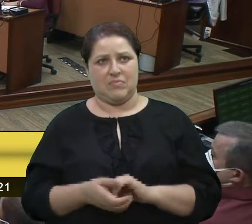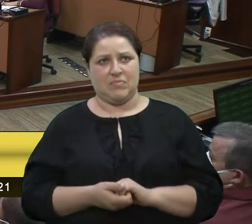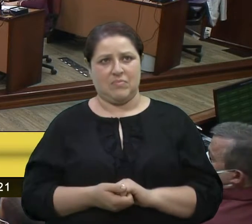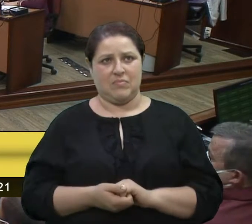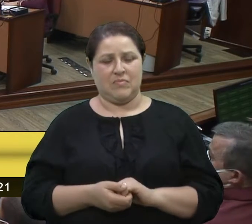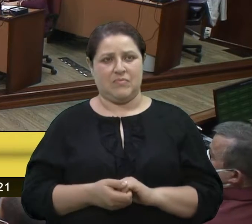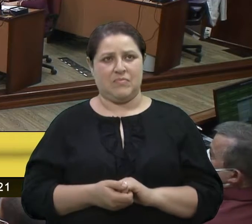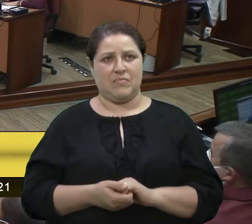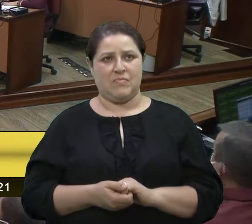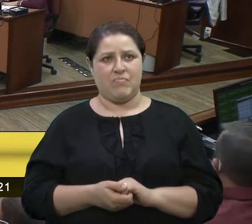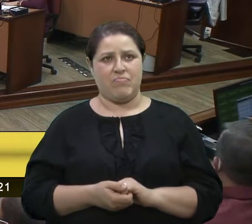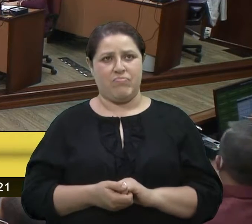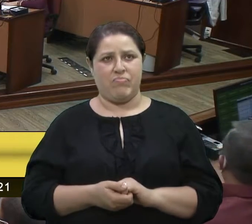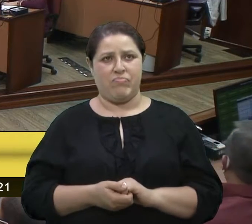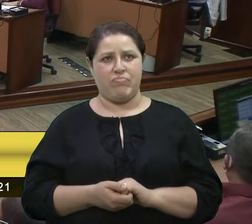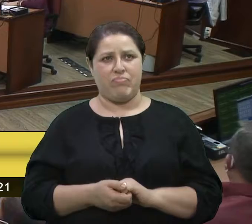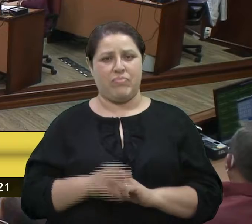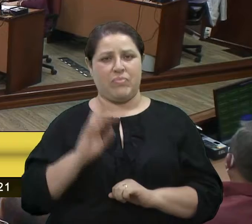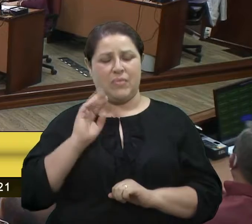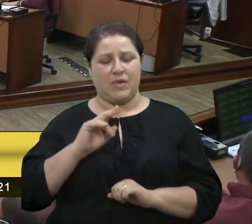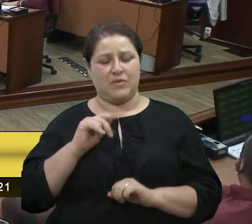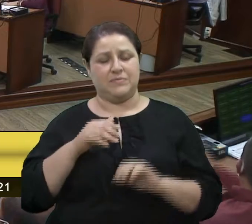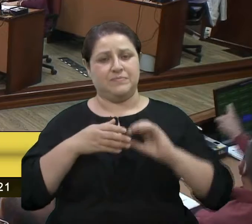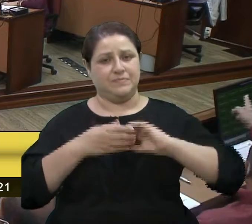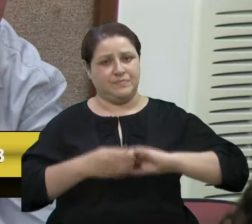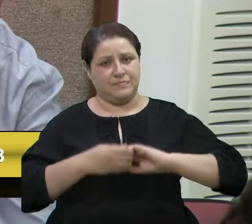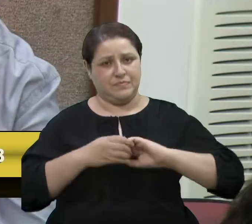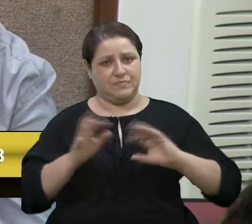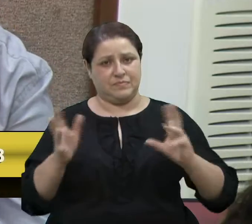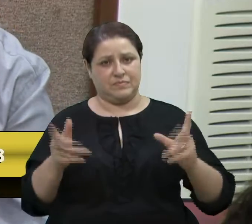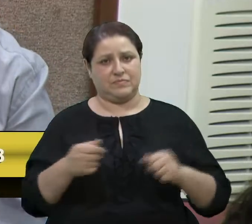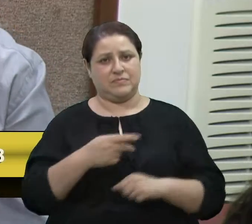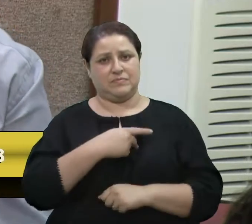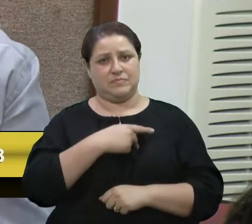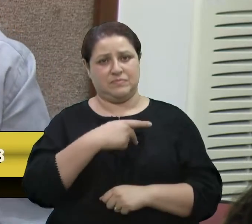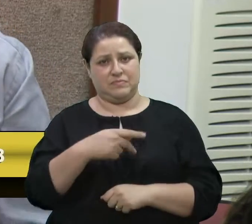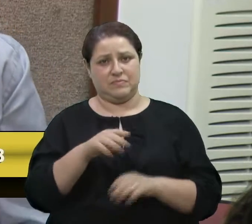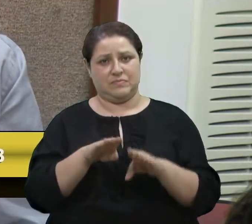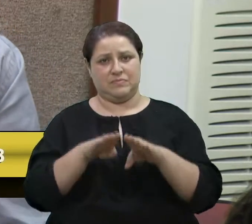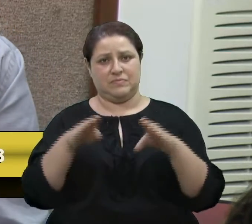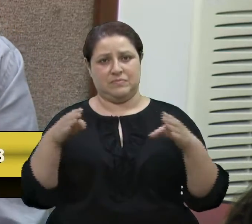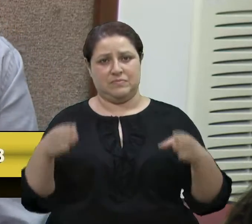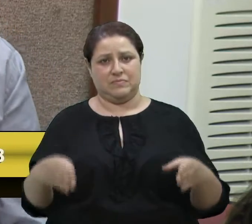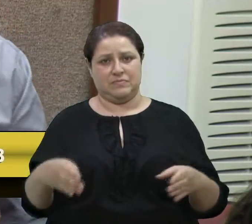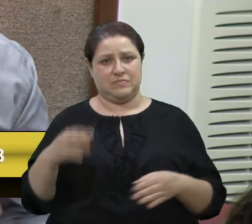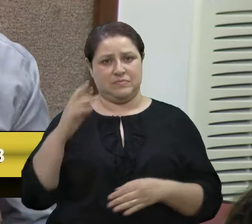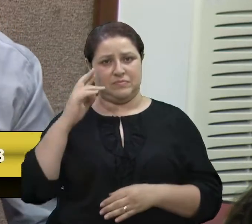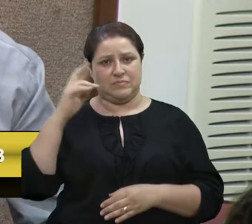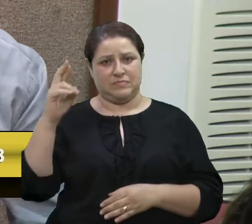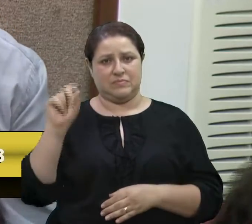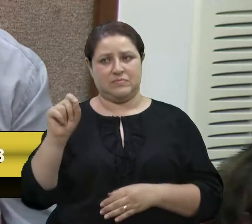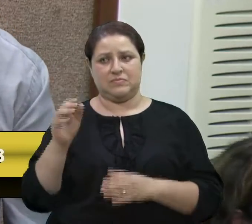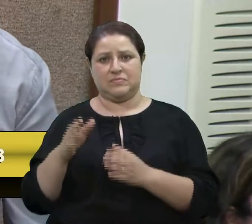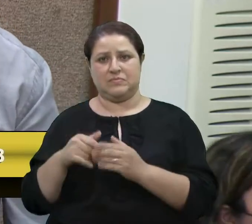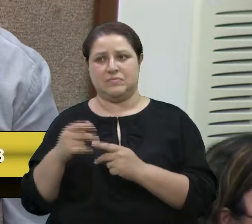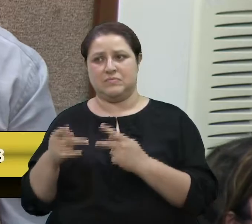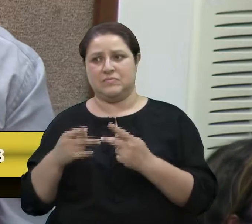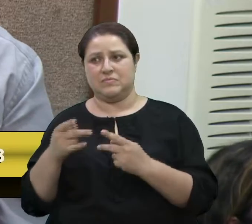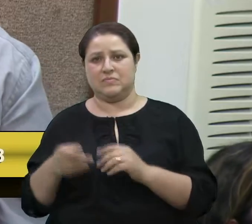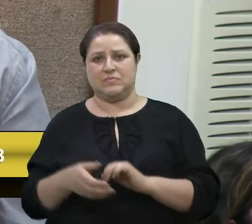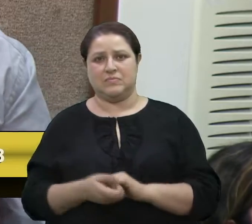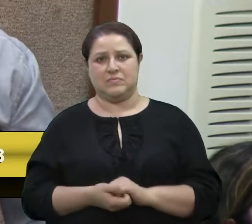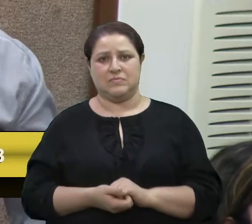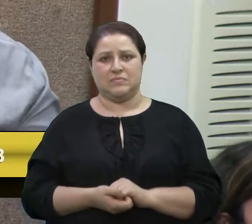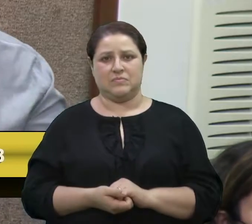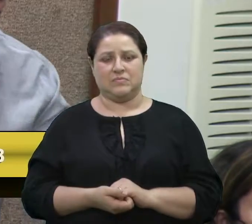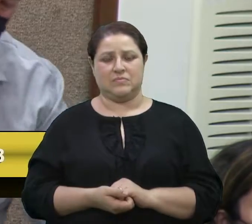saudar, presidente, a mesa diretora, demais colegas vereadores, quem que pediu a parte? Uma parte, vereador.